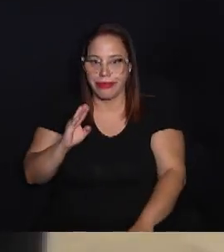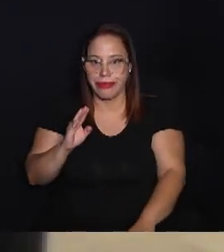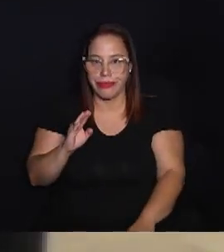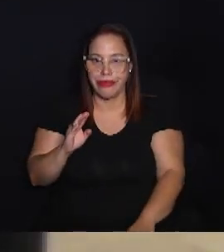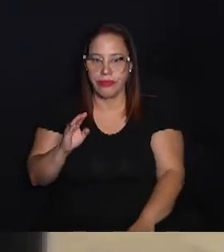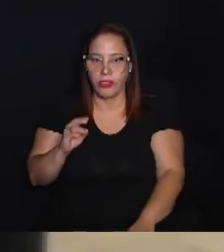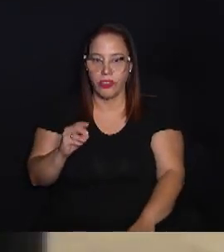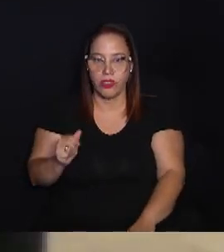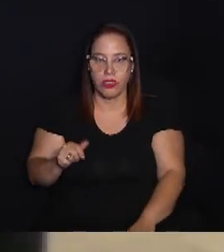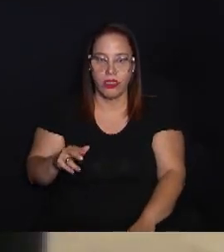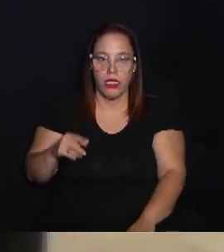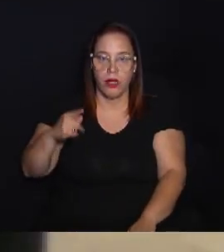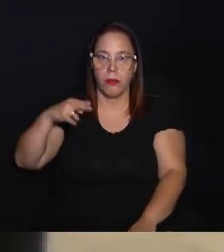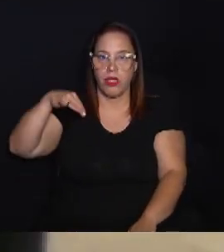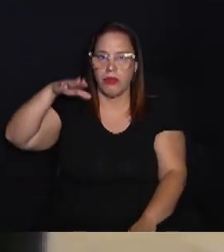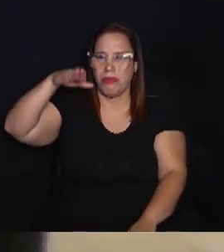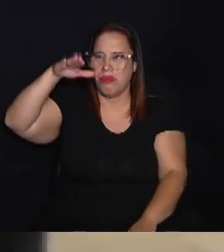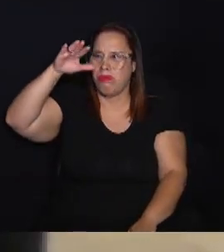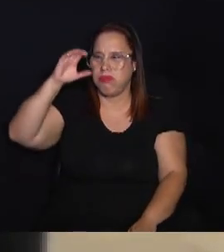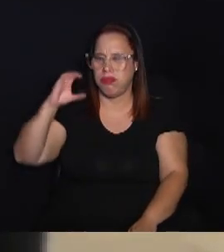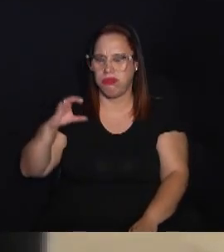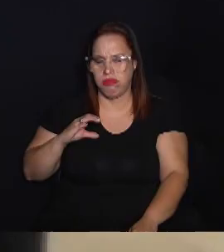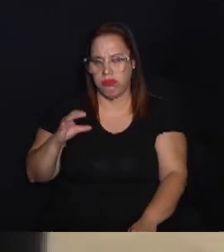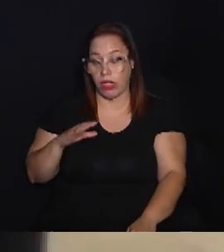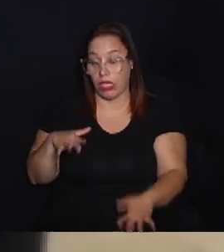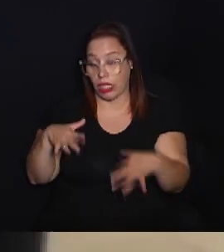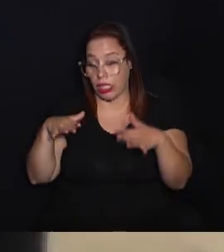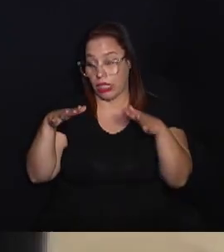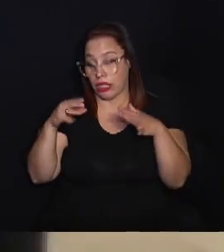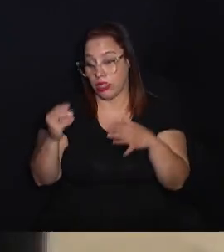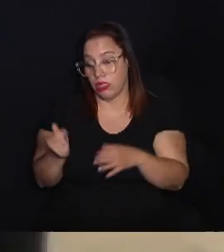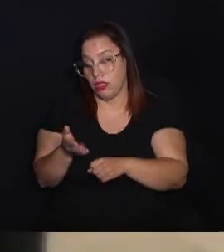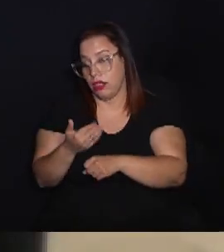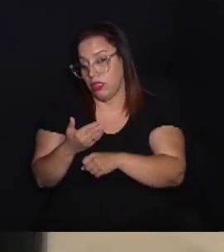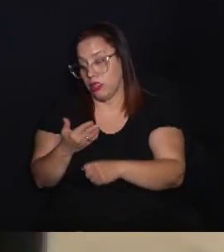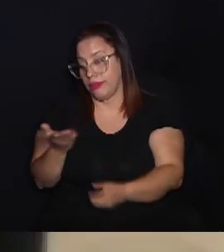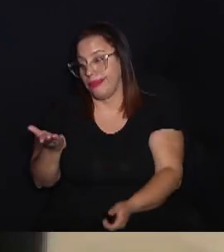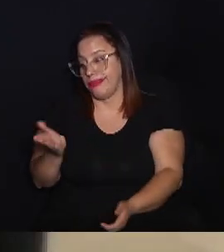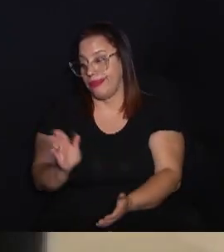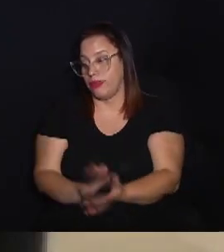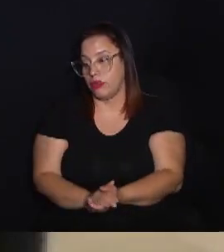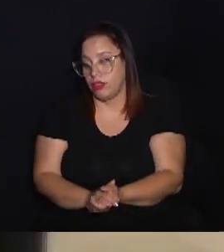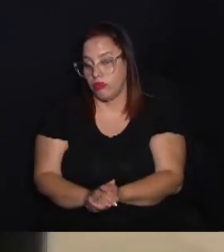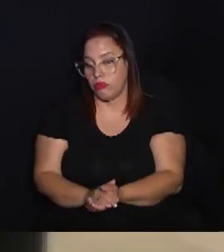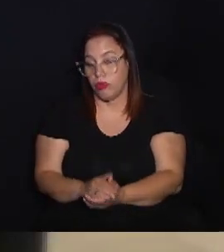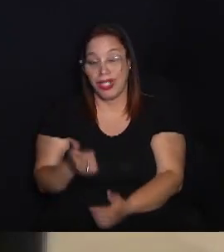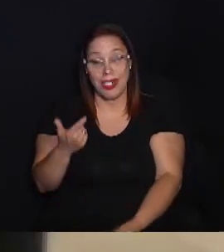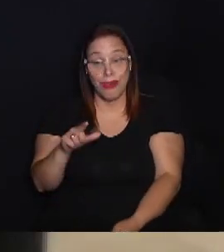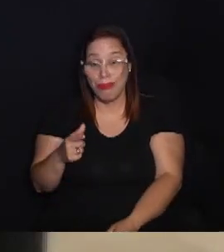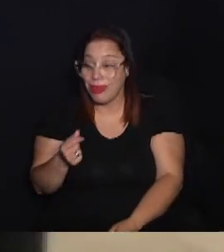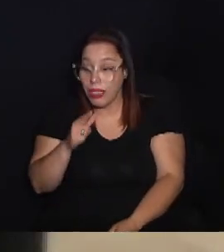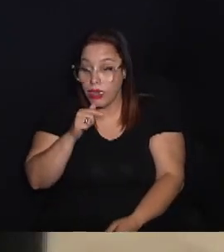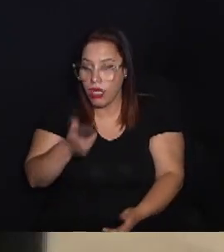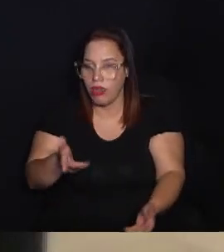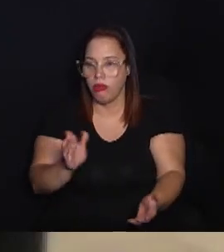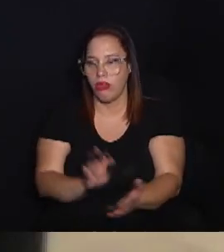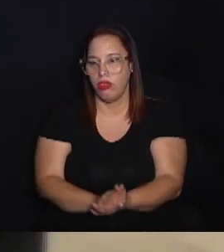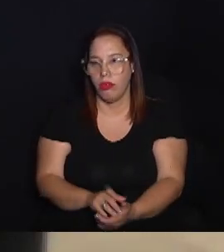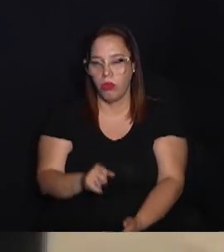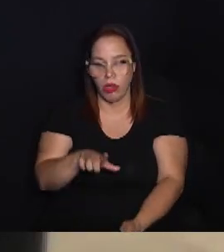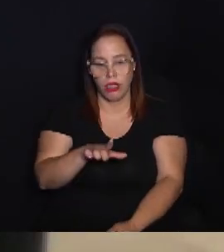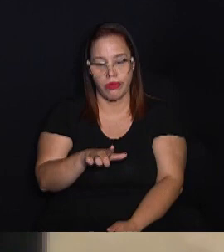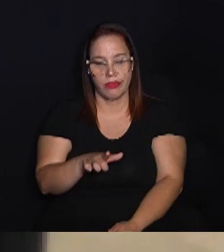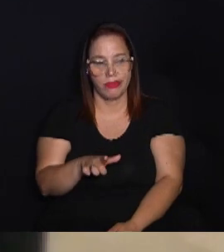um reajuste que está vencendo muito do IPCA, está ficando bem mais caro do que era antes por conta da escassez desse recurso,